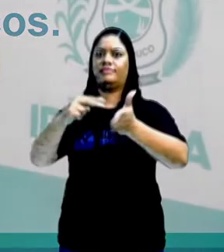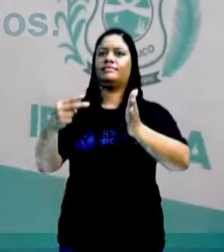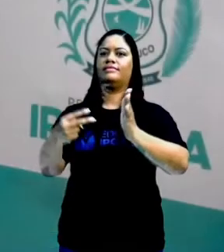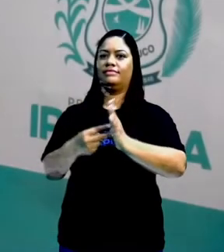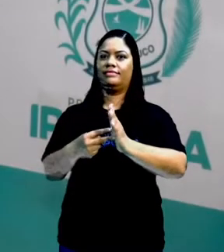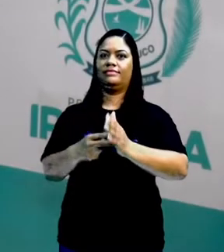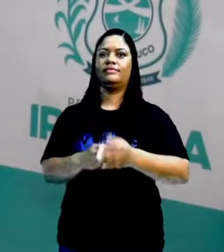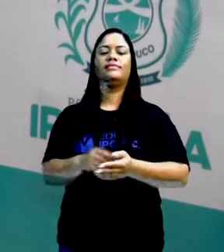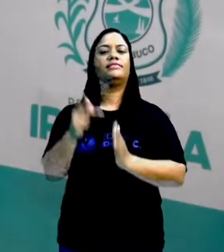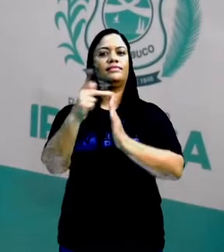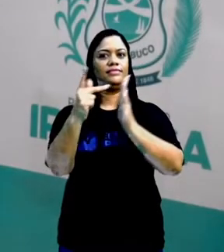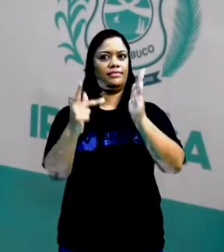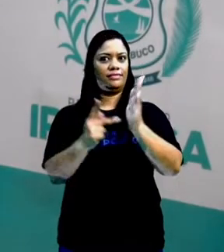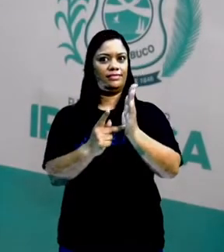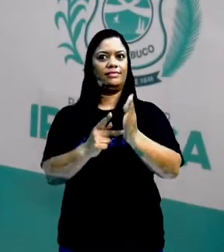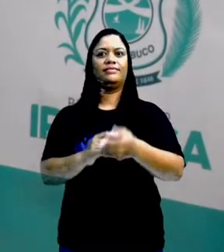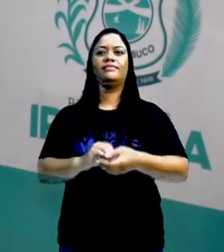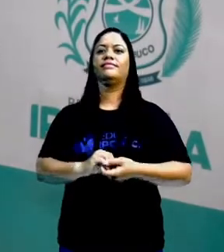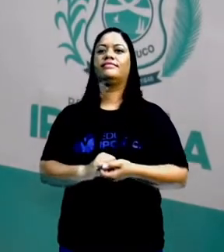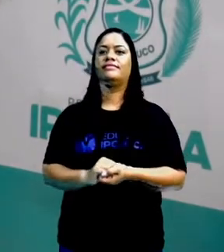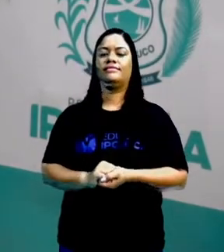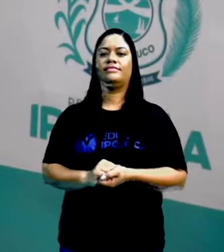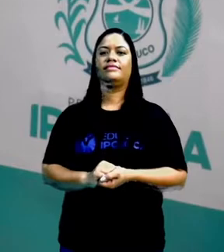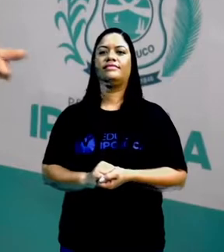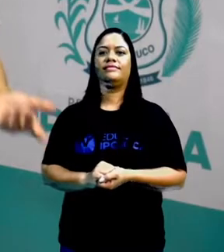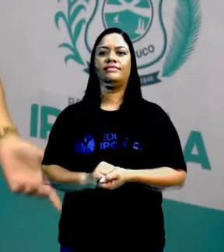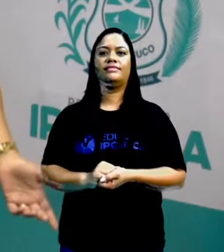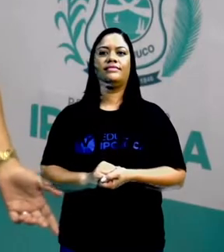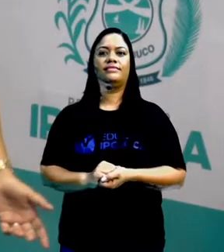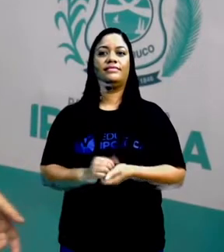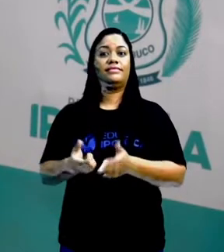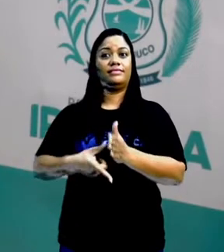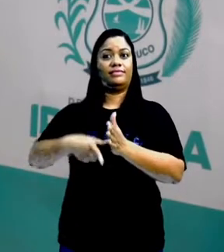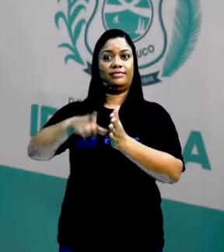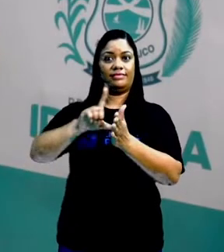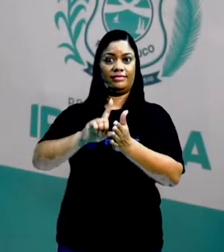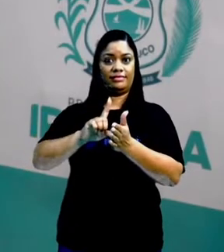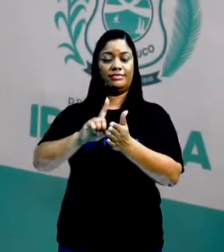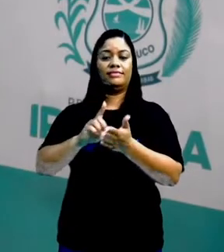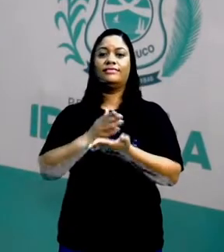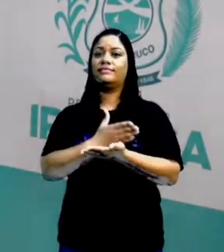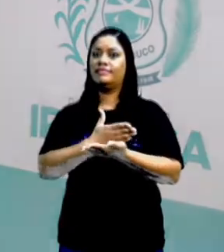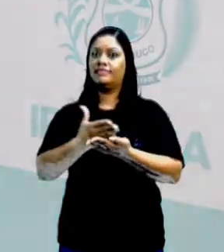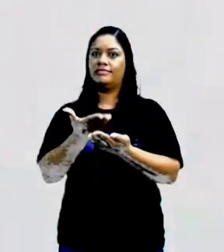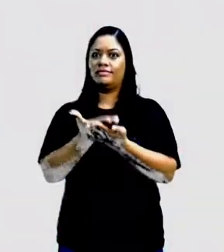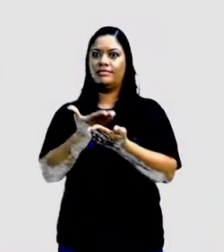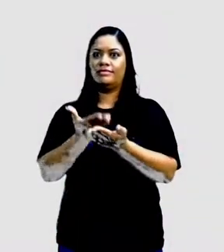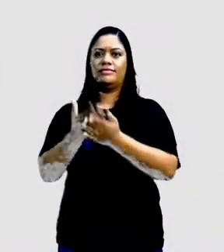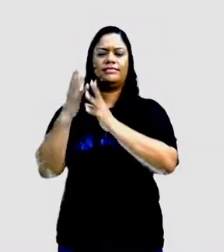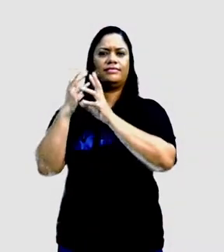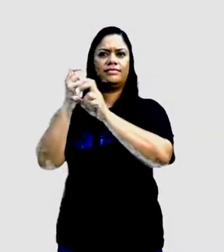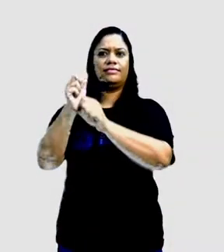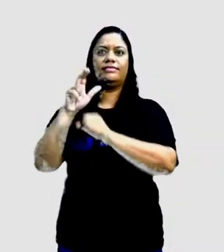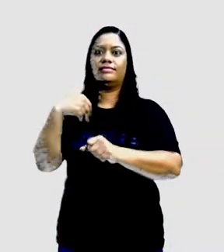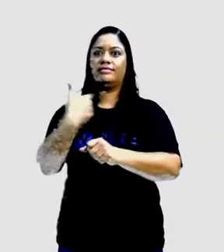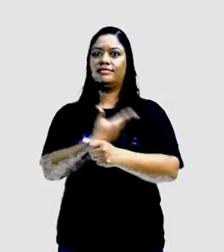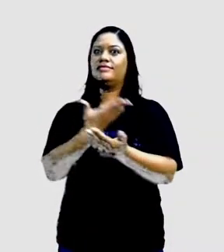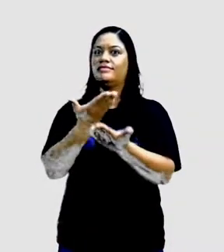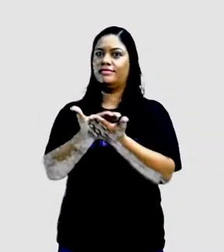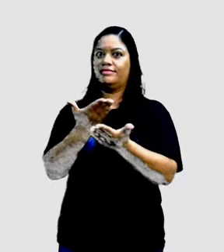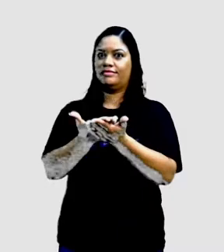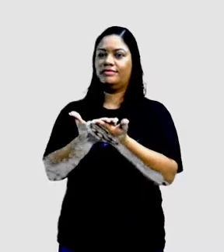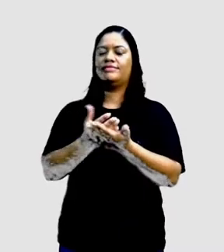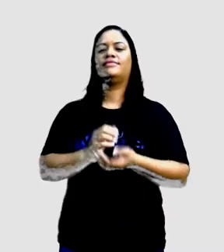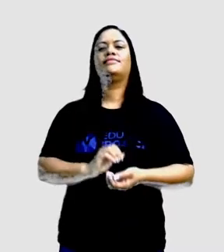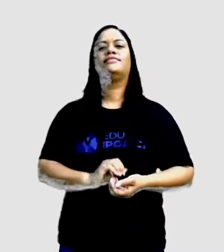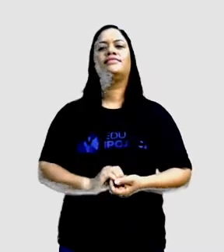semânticos do poema, tá pessoal? E aí, antes de irmos à nossa aula de hoje, vamos rever o que a gente viu na